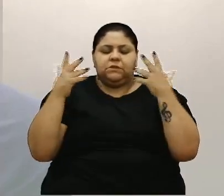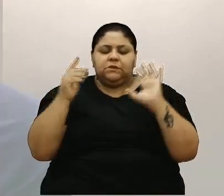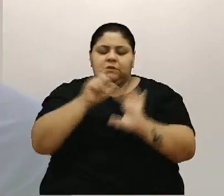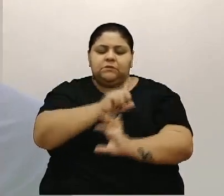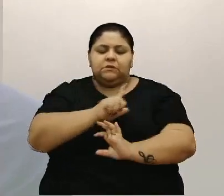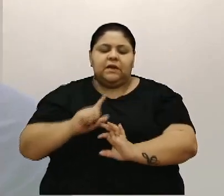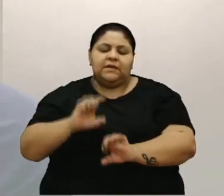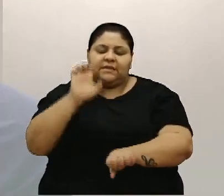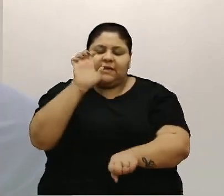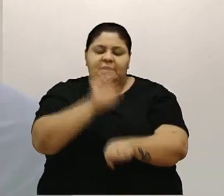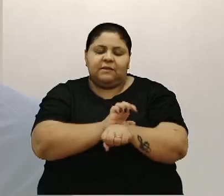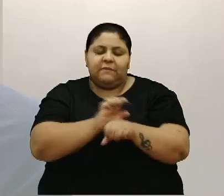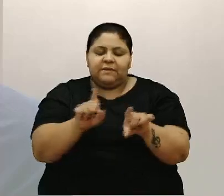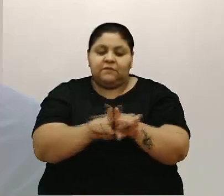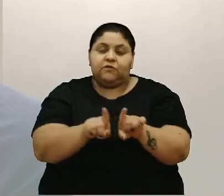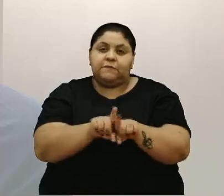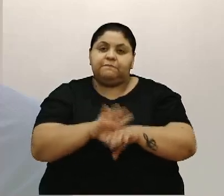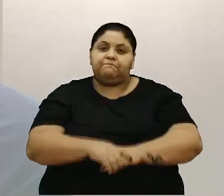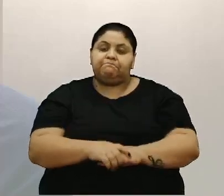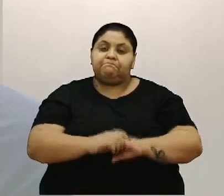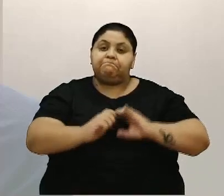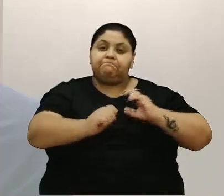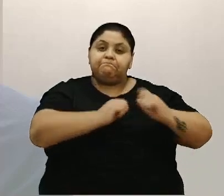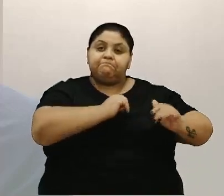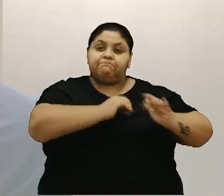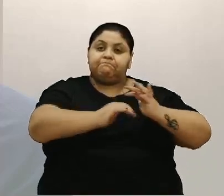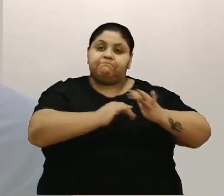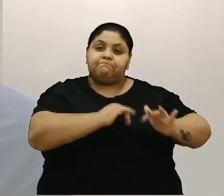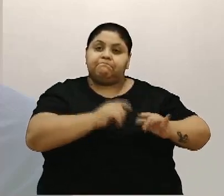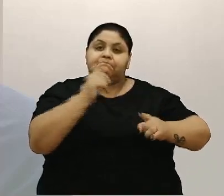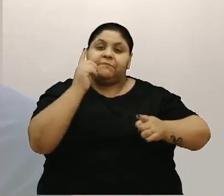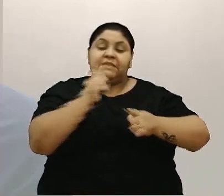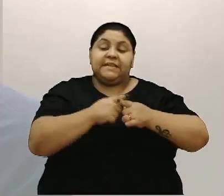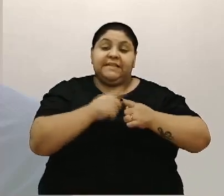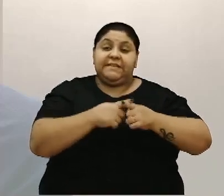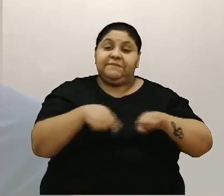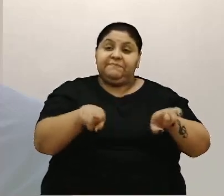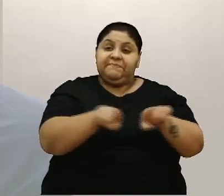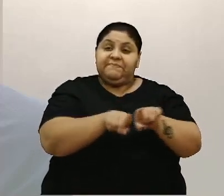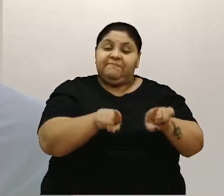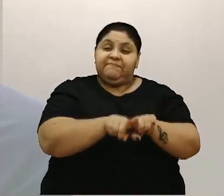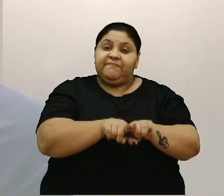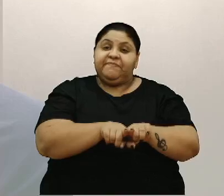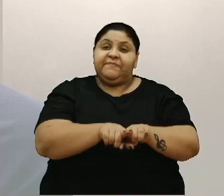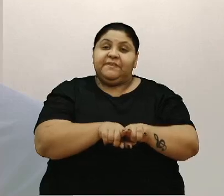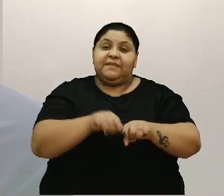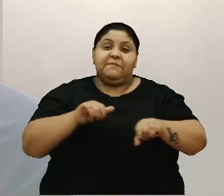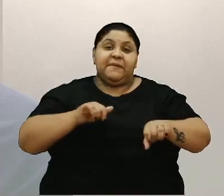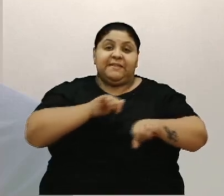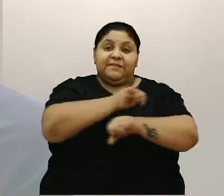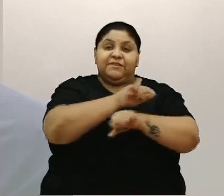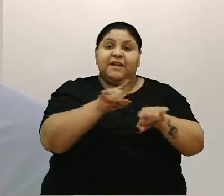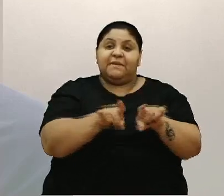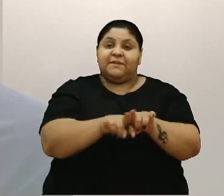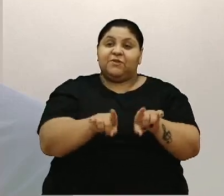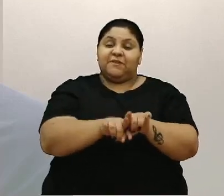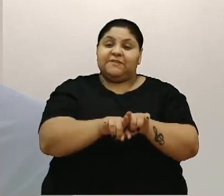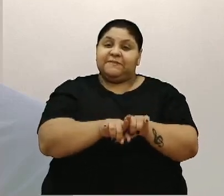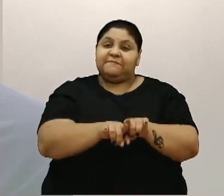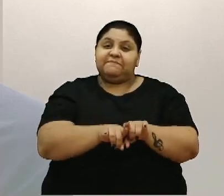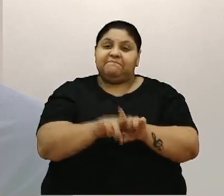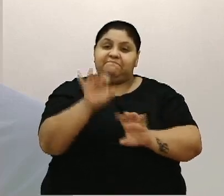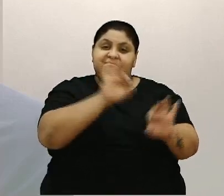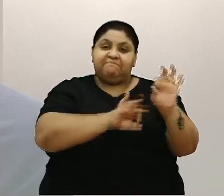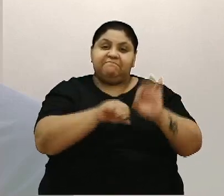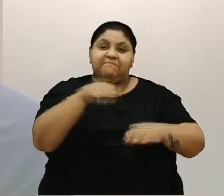do Estado, nesta movimentação, porque nós precisamos ter sim um aeroporto equipado para proporcionar mais